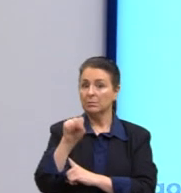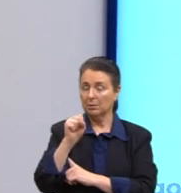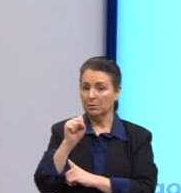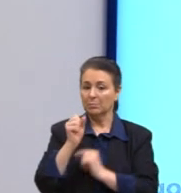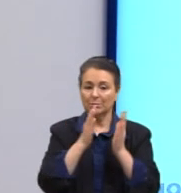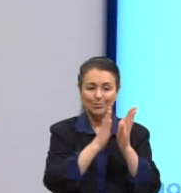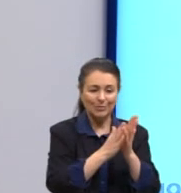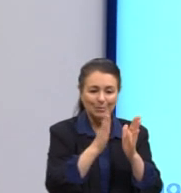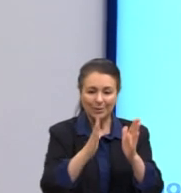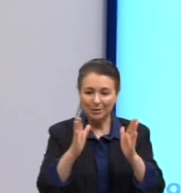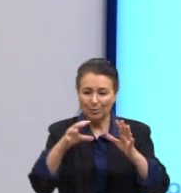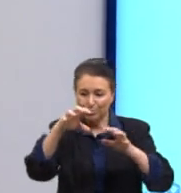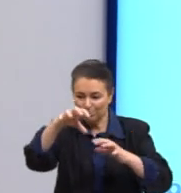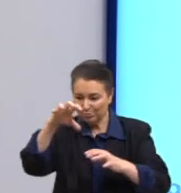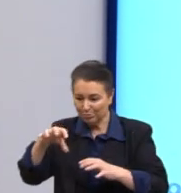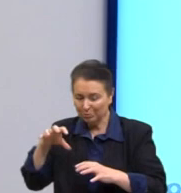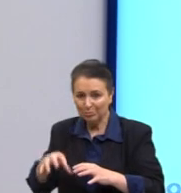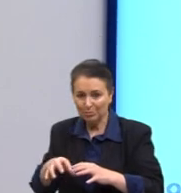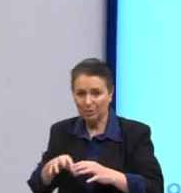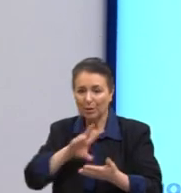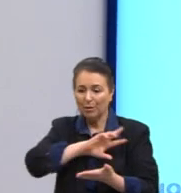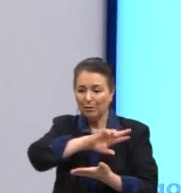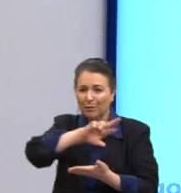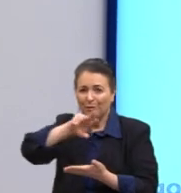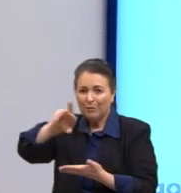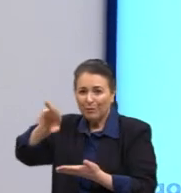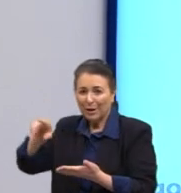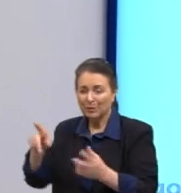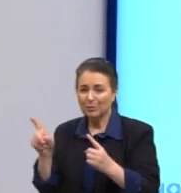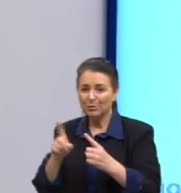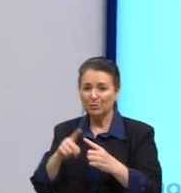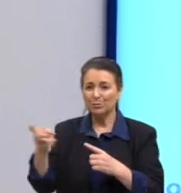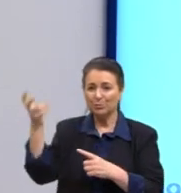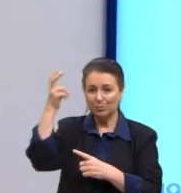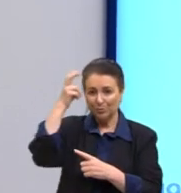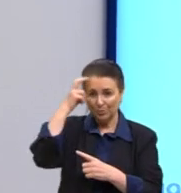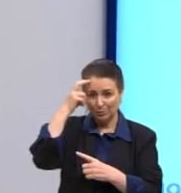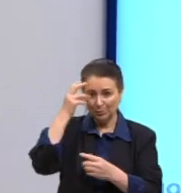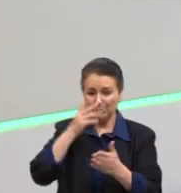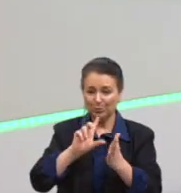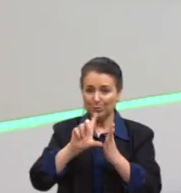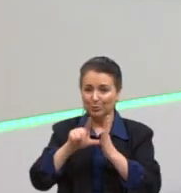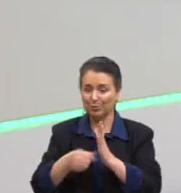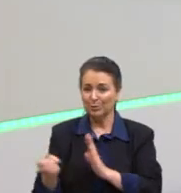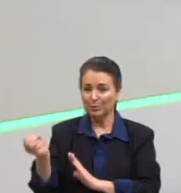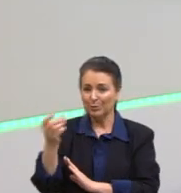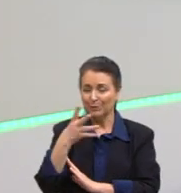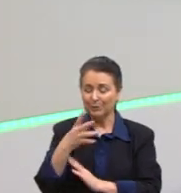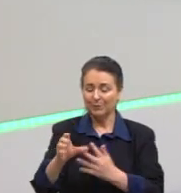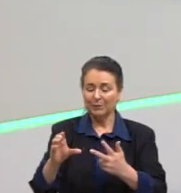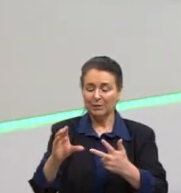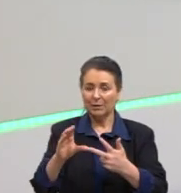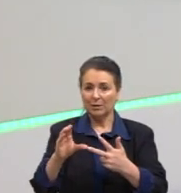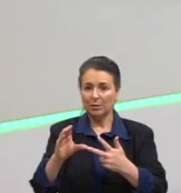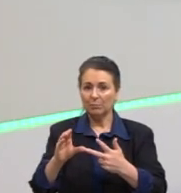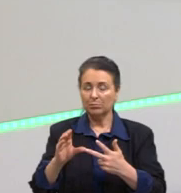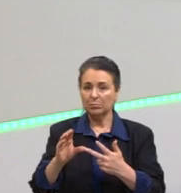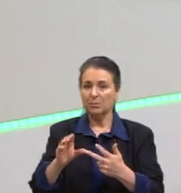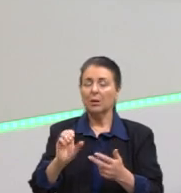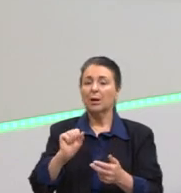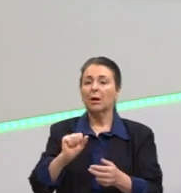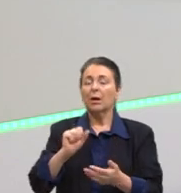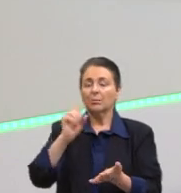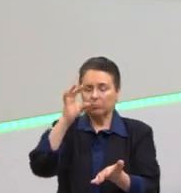Fragmentação, multiculturalismo, pluriculturalismo, é tudo pós-moderno. Outra AC. A reafirmação dos